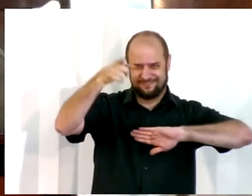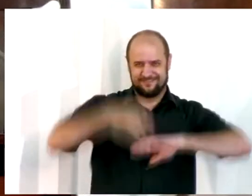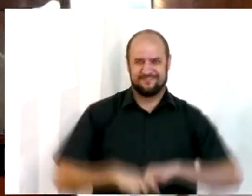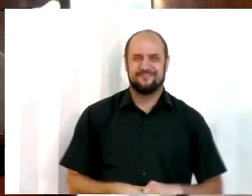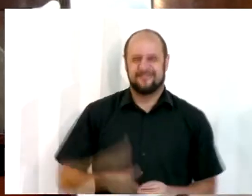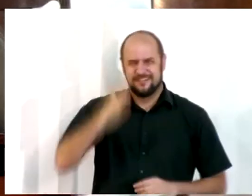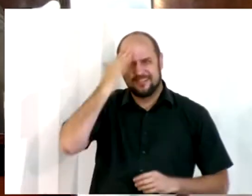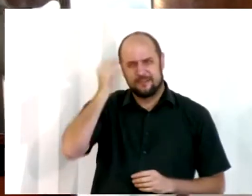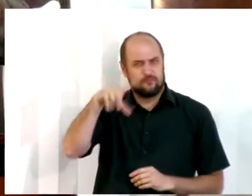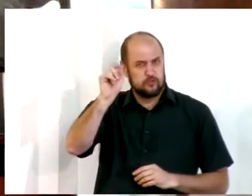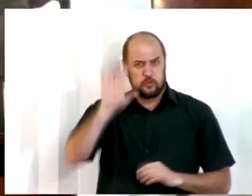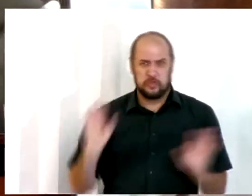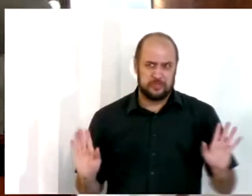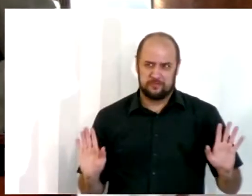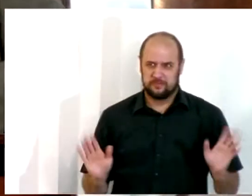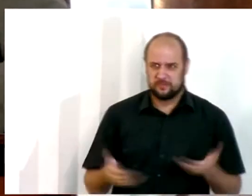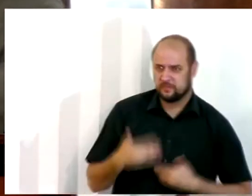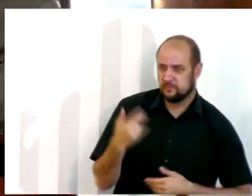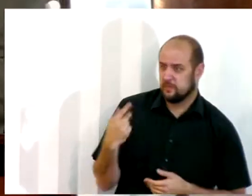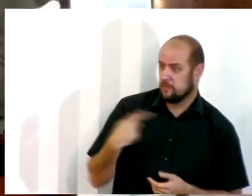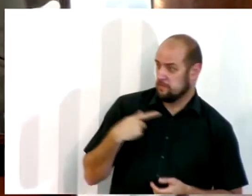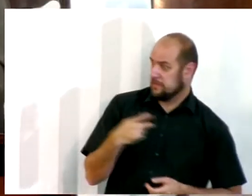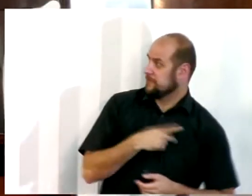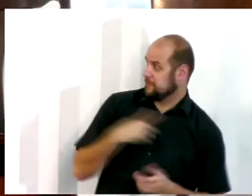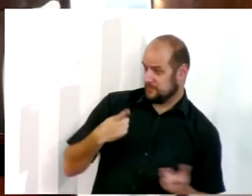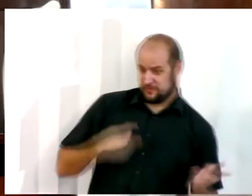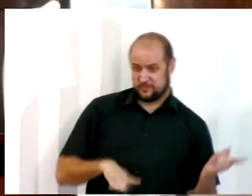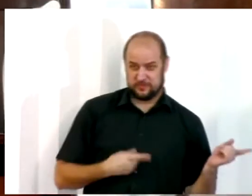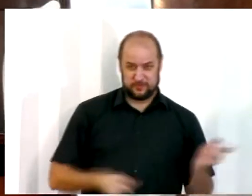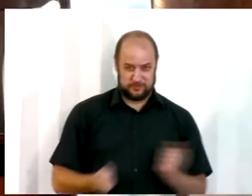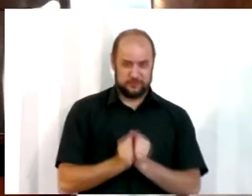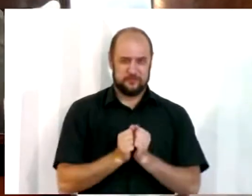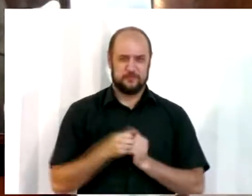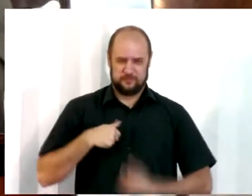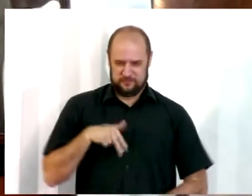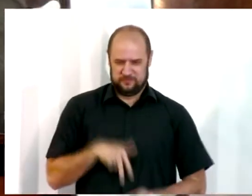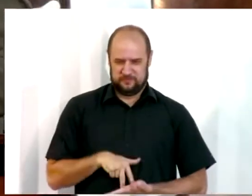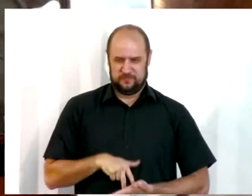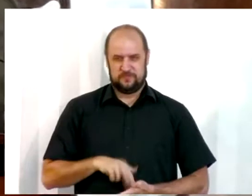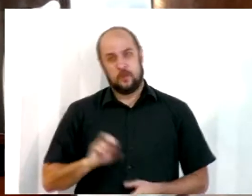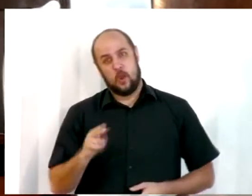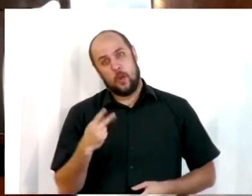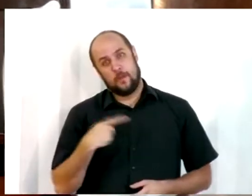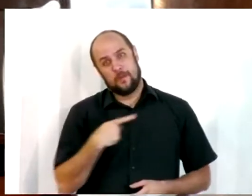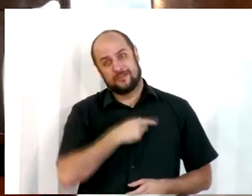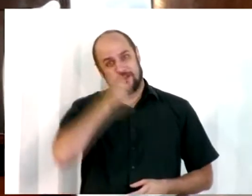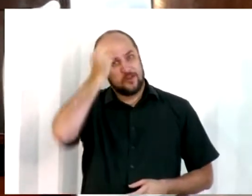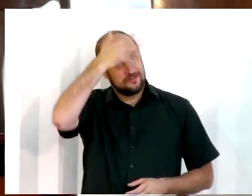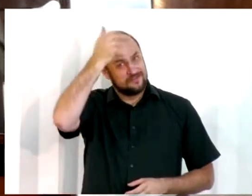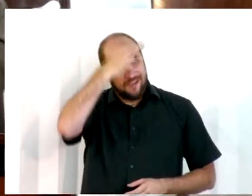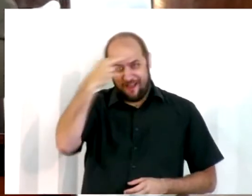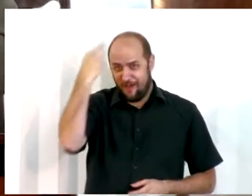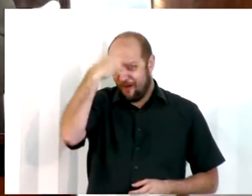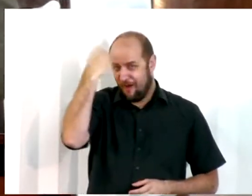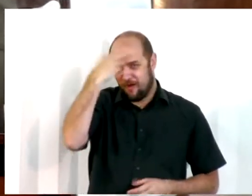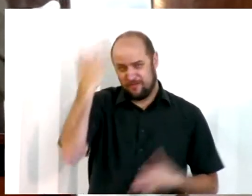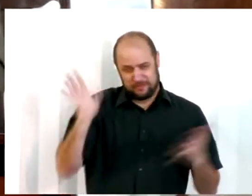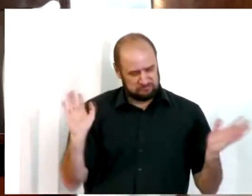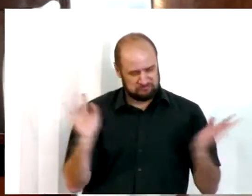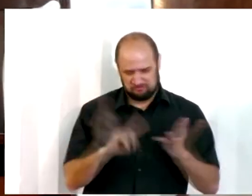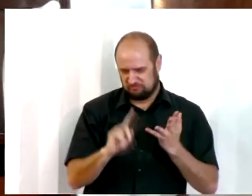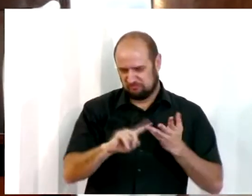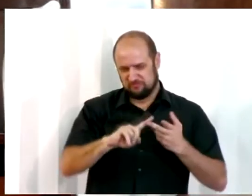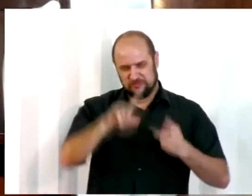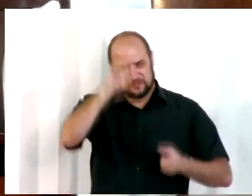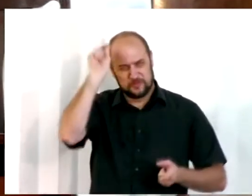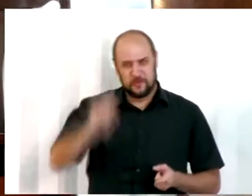você vai escolher. Se você vai desenhar o pastor Gil, que já está aqui na frente, se você vai colocar o pastor Sérgio aqui, ou o pastor Robert, as crianças podem